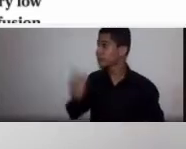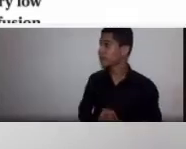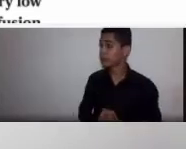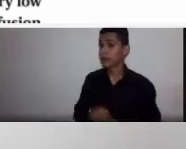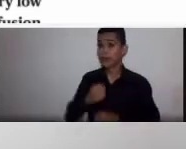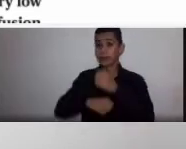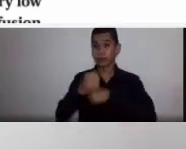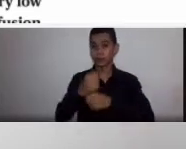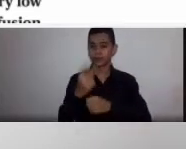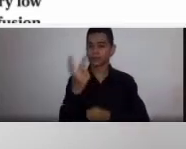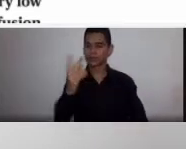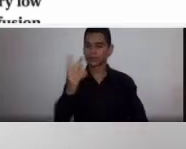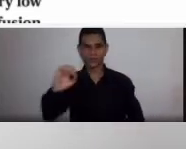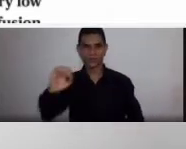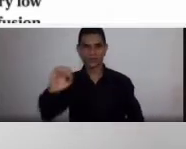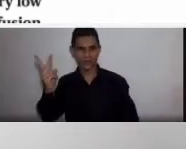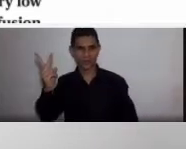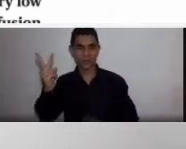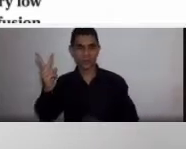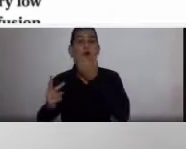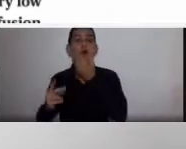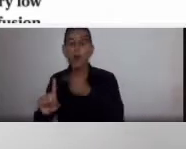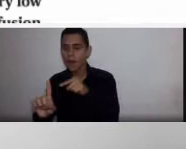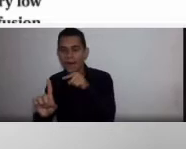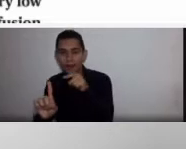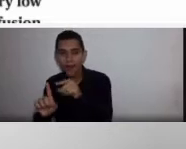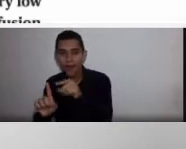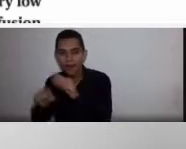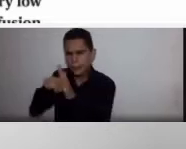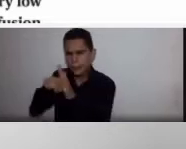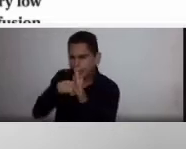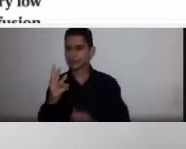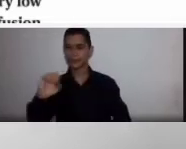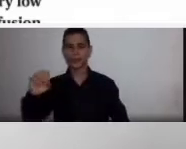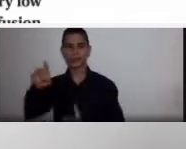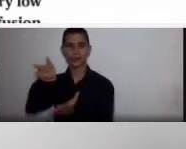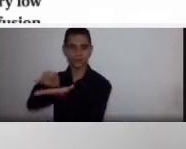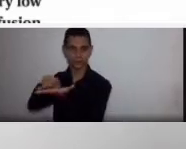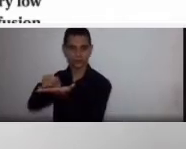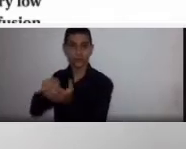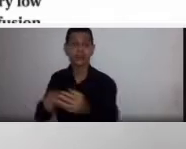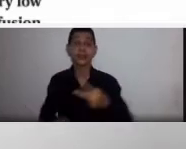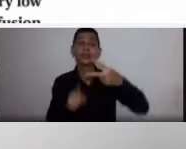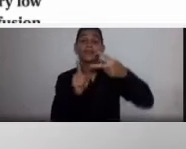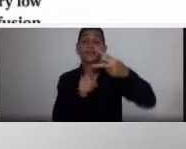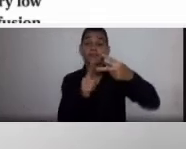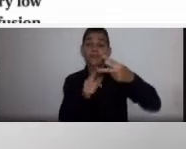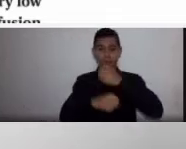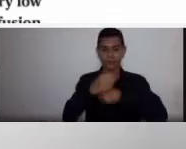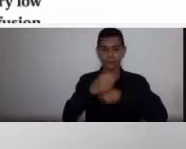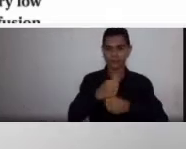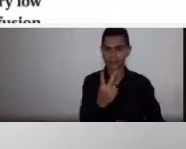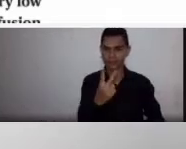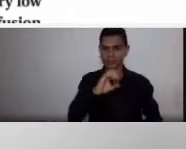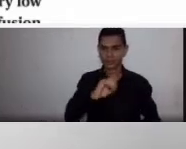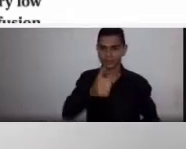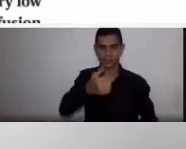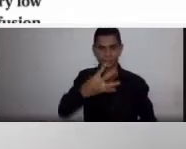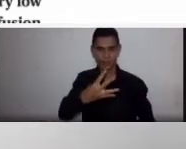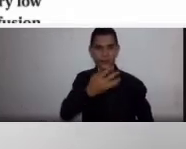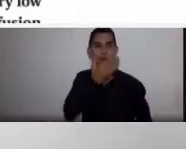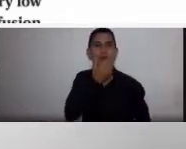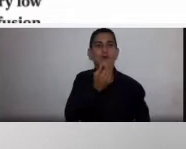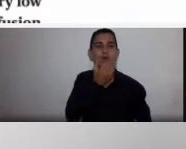ele acompanhou praticamente 300 pacientes. E o doutor Chandler, que dirige o serviço de genestesia no hospital, que tem muito sucesso